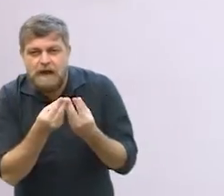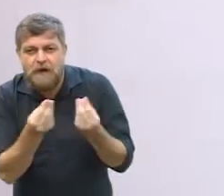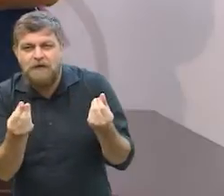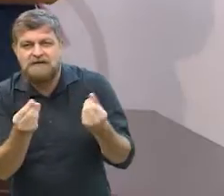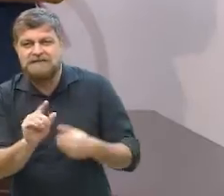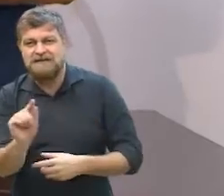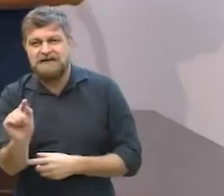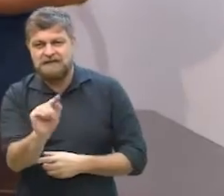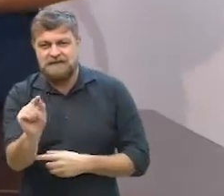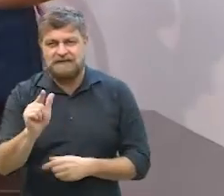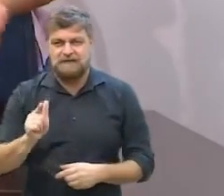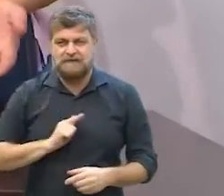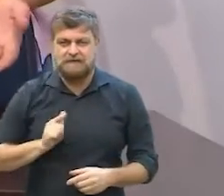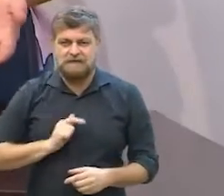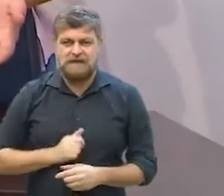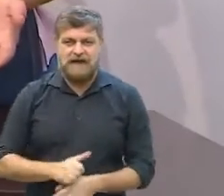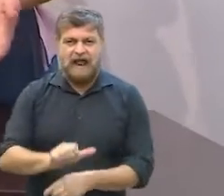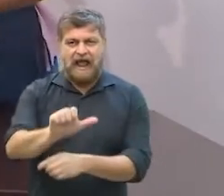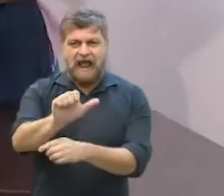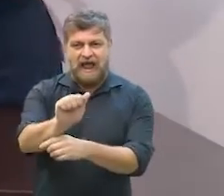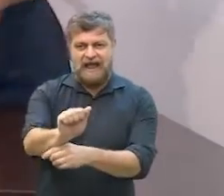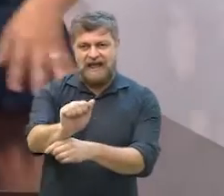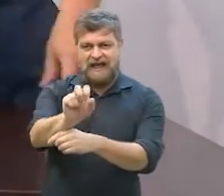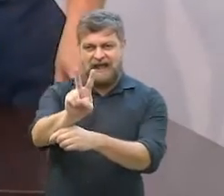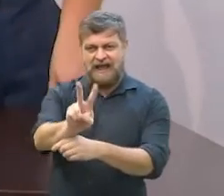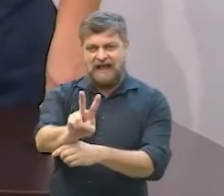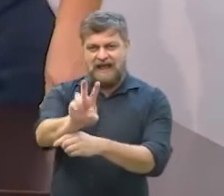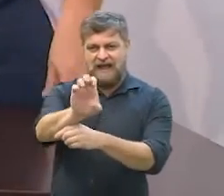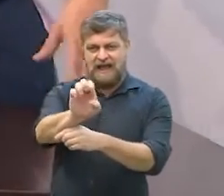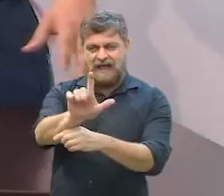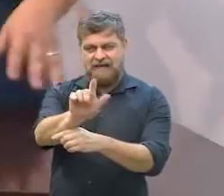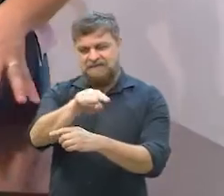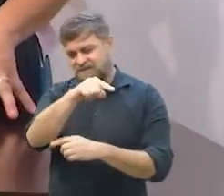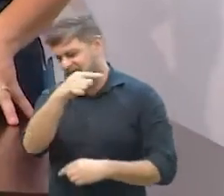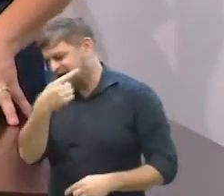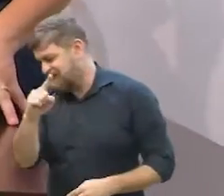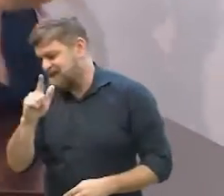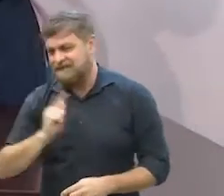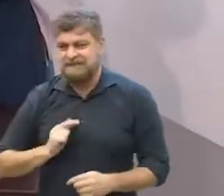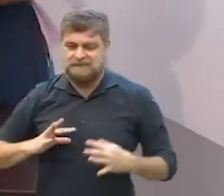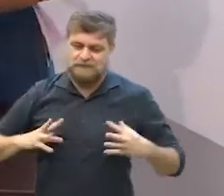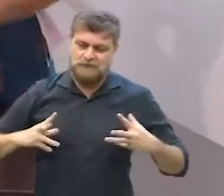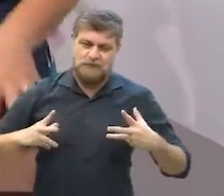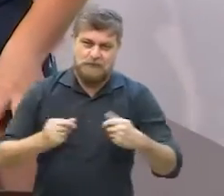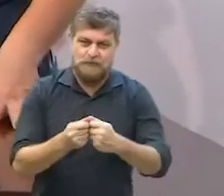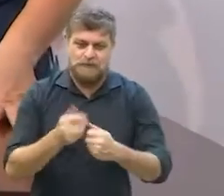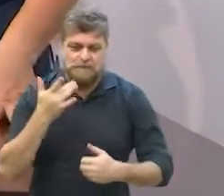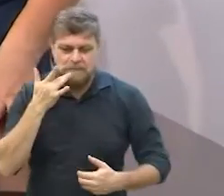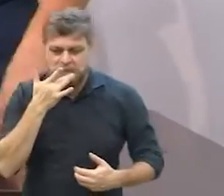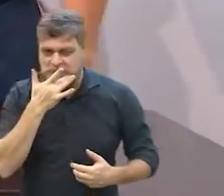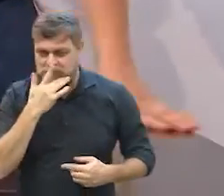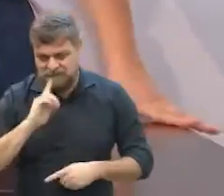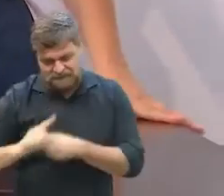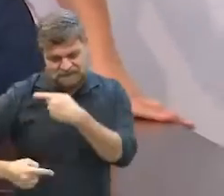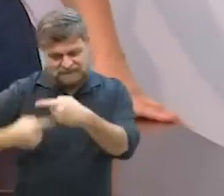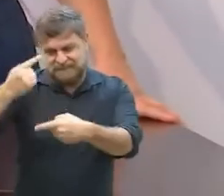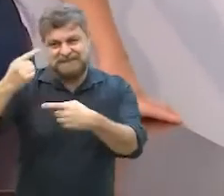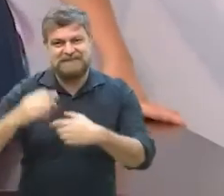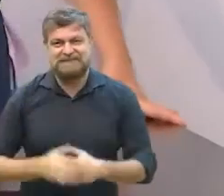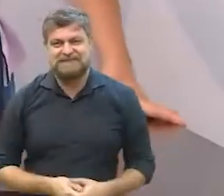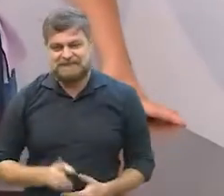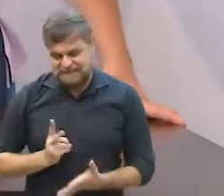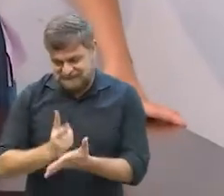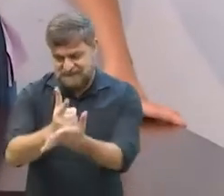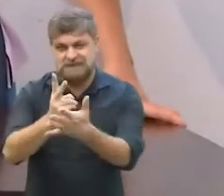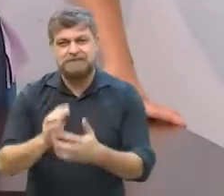é o creme de avelã então se você colocar creme de avelã também sempre faz sucesso já dá um ganho